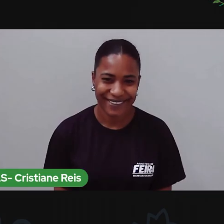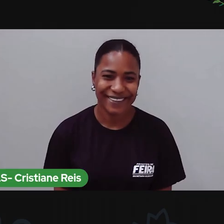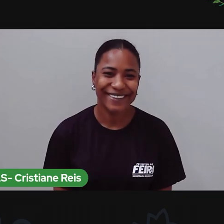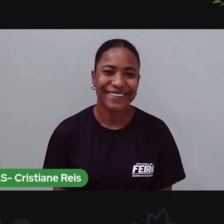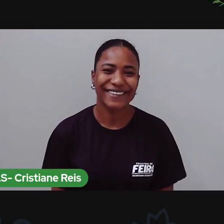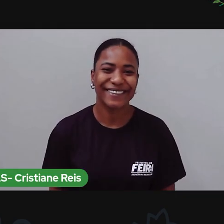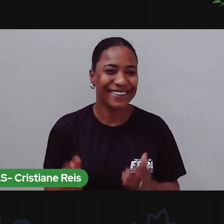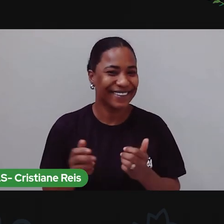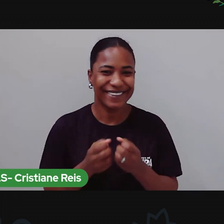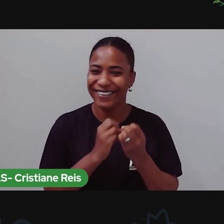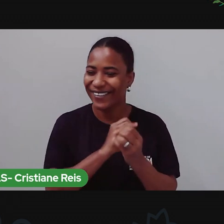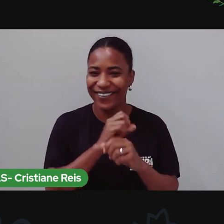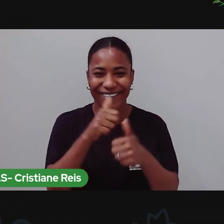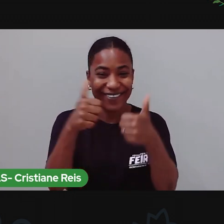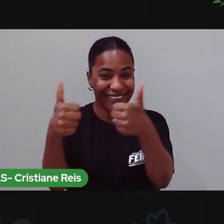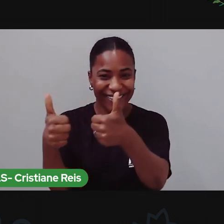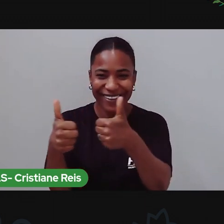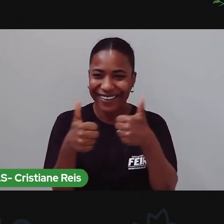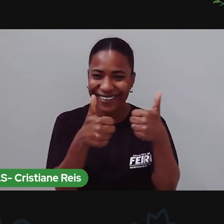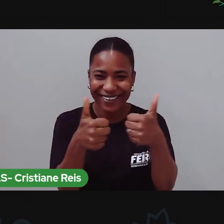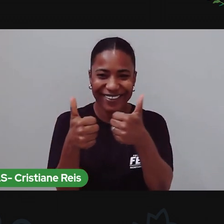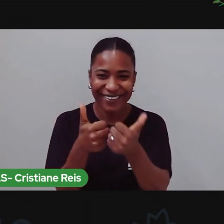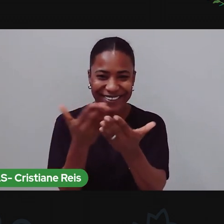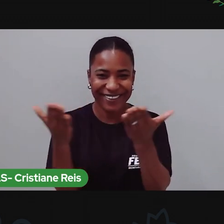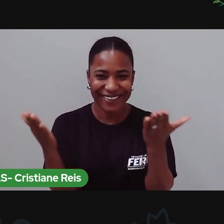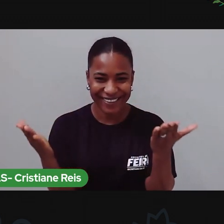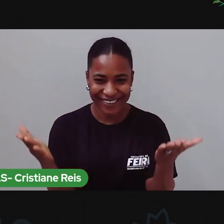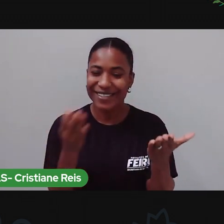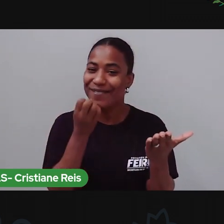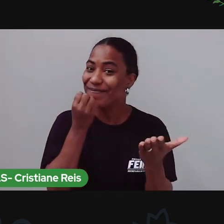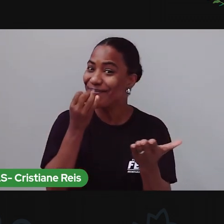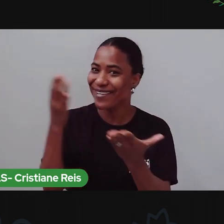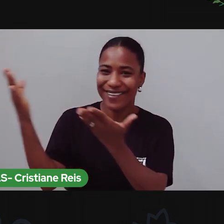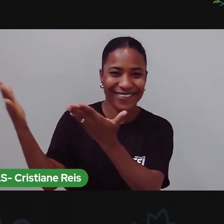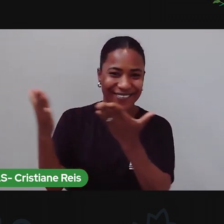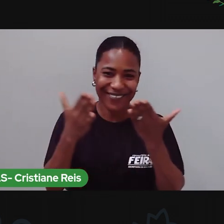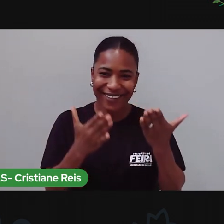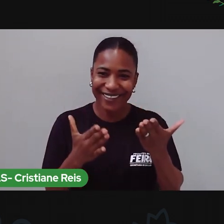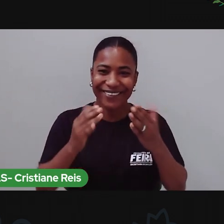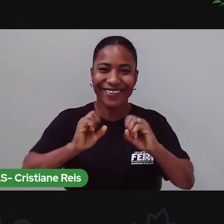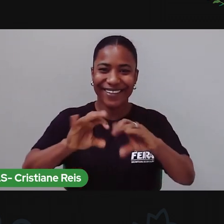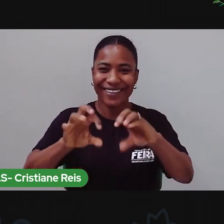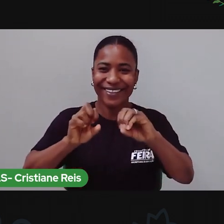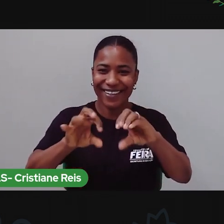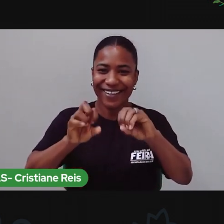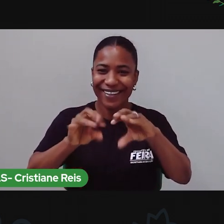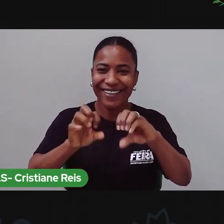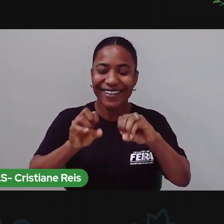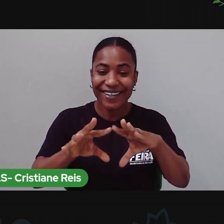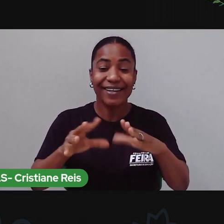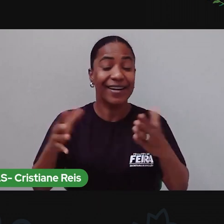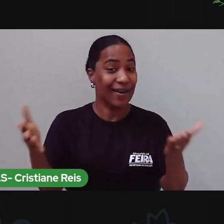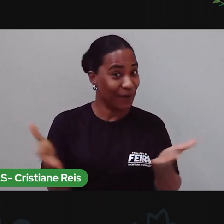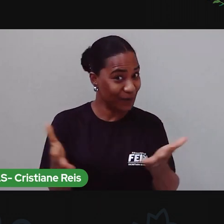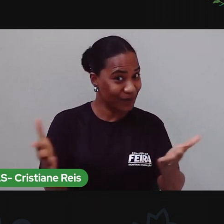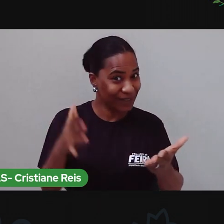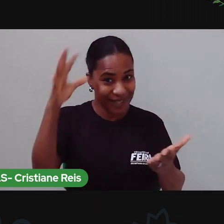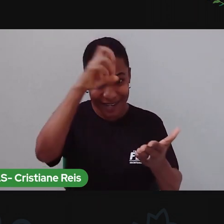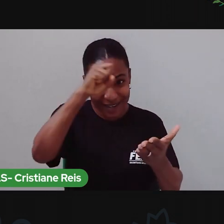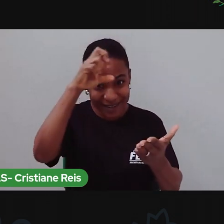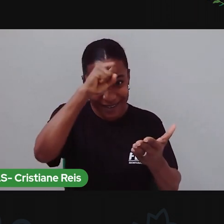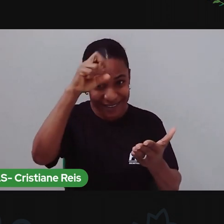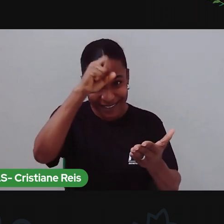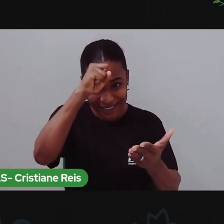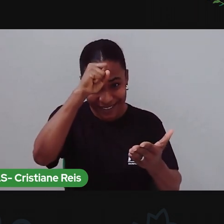Olá, crianças! Sejam bem-vindos a mais uma aula, mais um momento de aprendizagem aqui